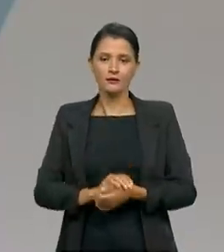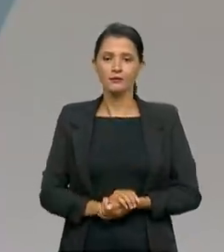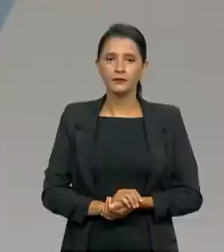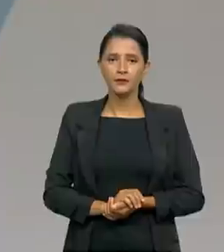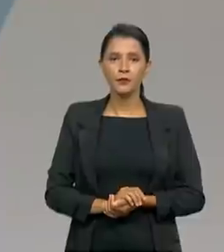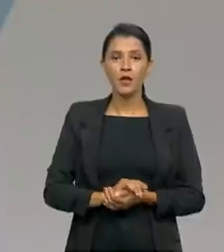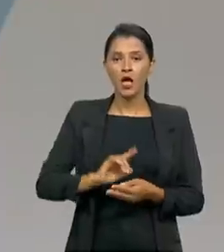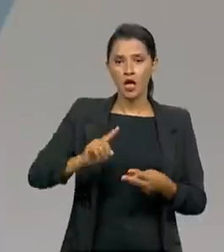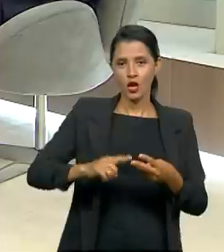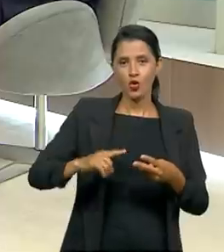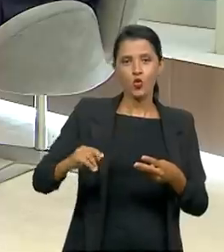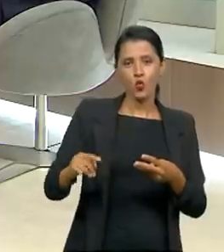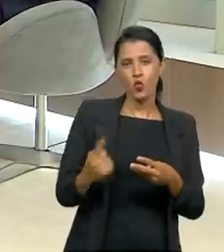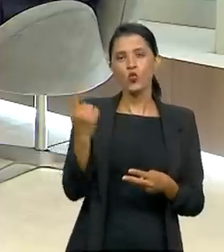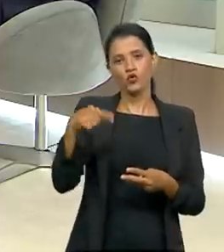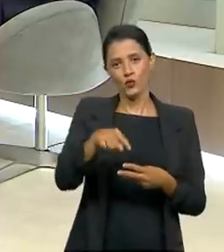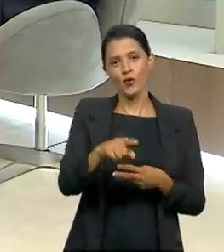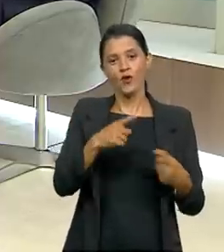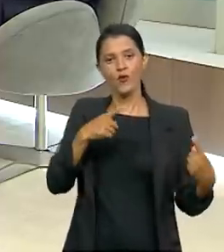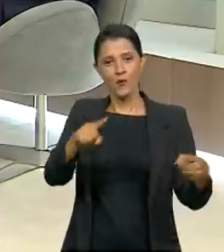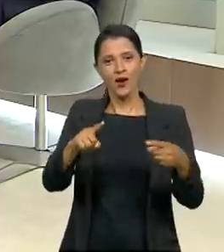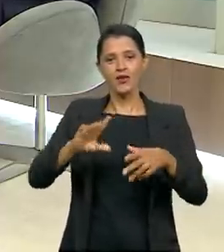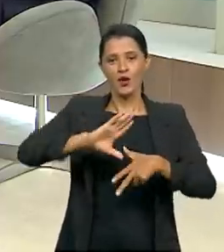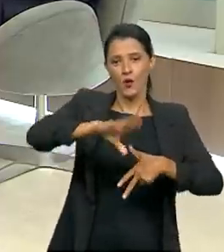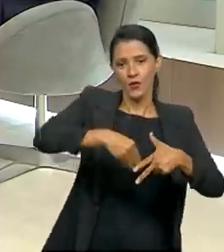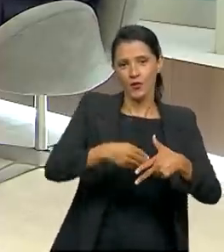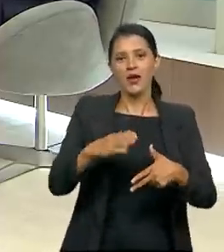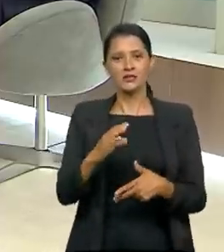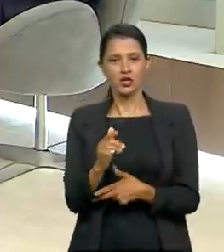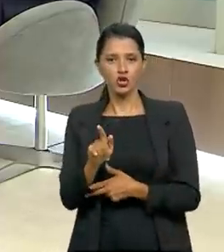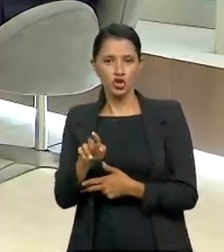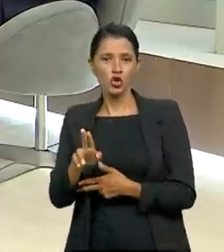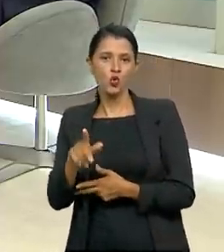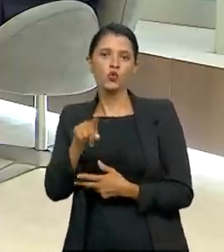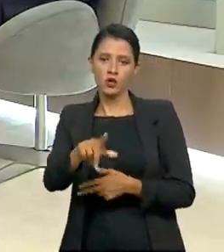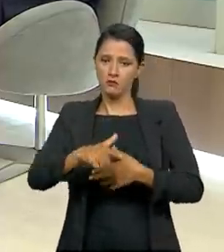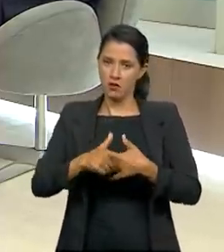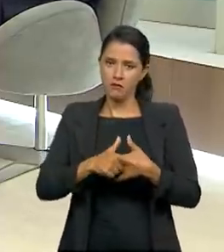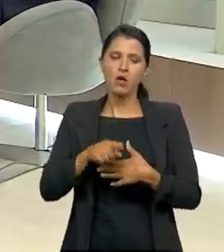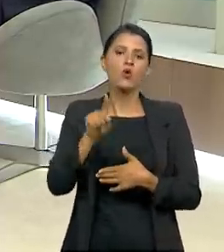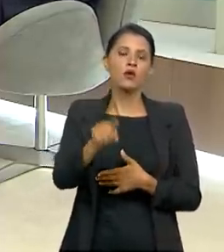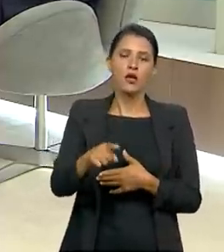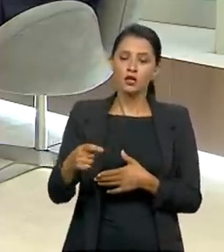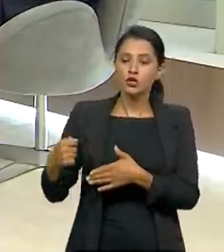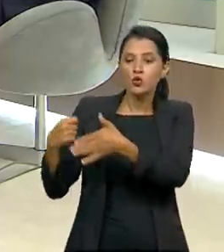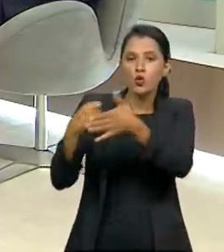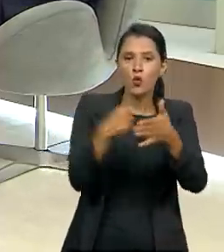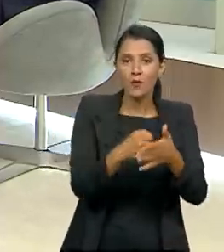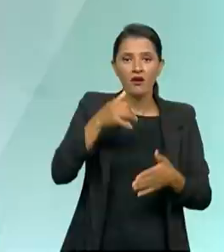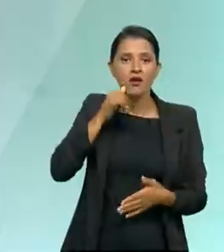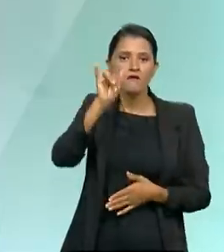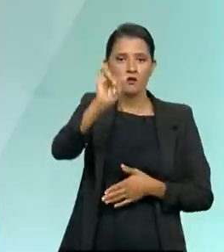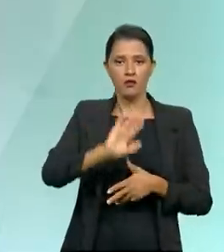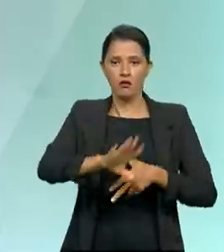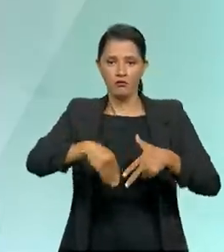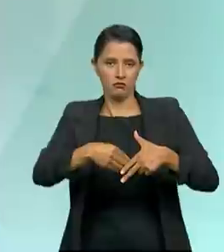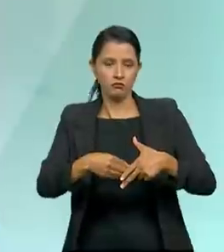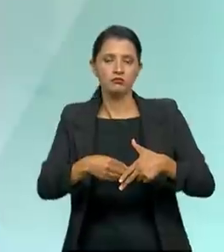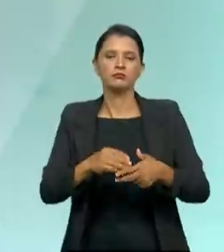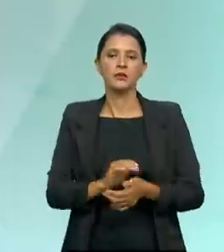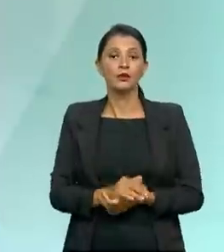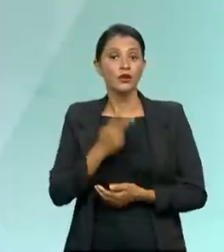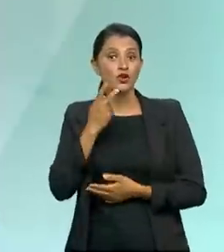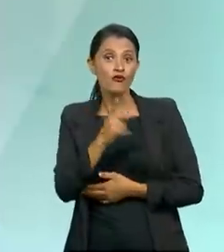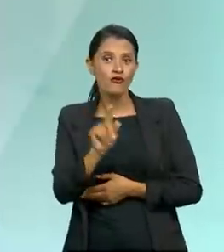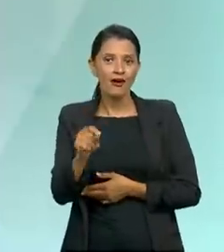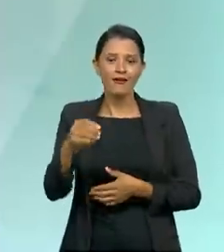ponto, que o combate à corrupção, aí a CGU tem uma atuação enorme, porque atuamos no combate barra prevenção da corrupção. E, quando a fala